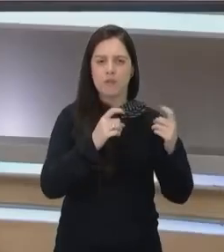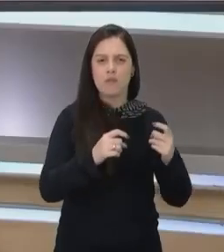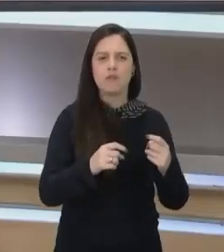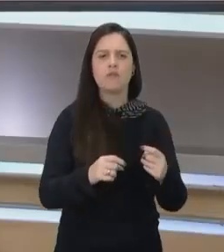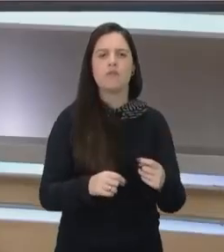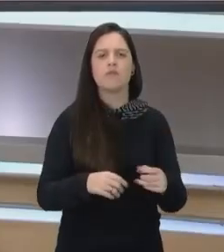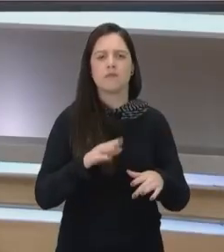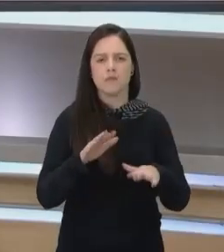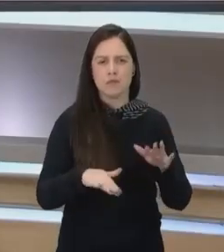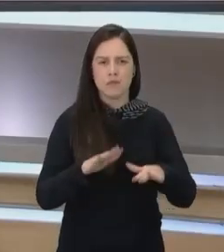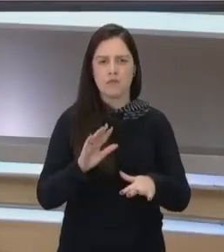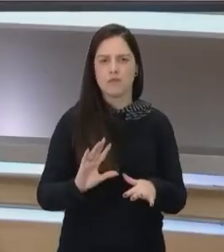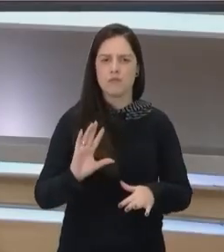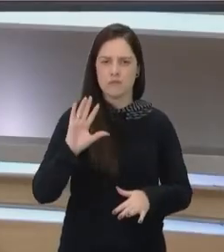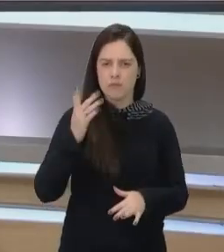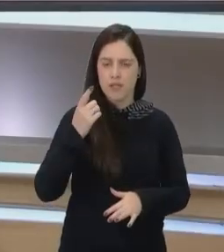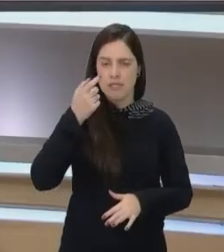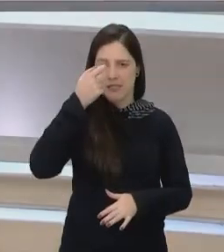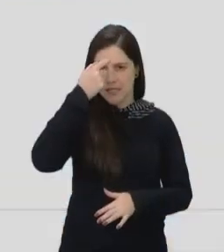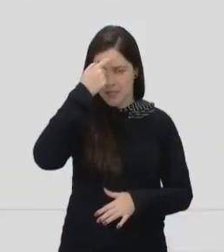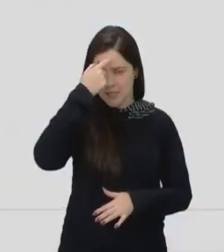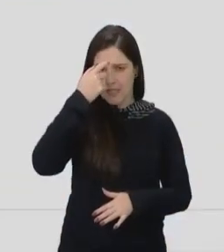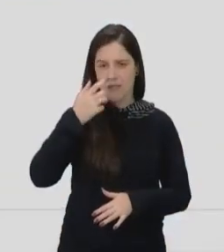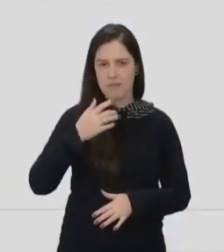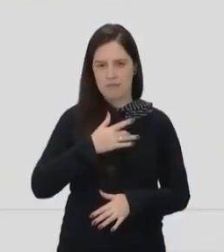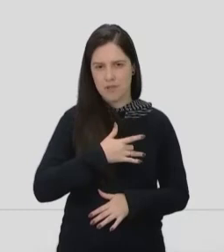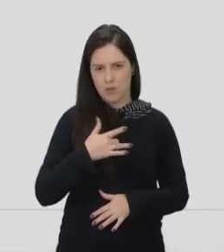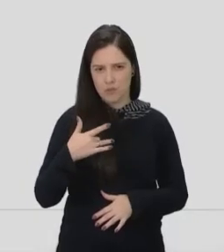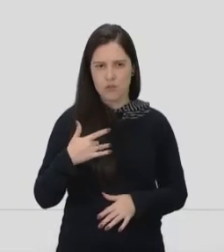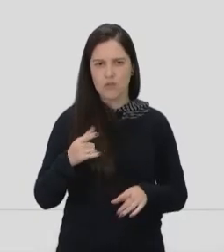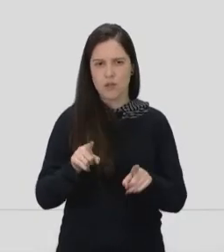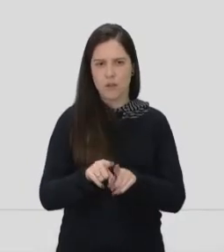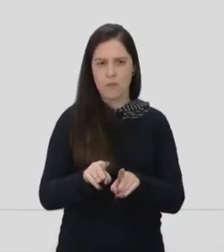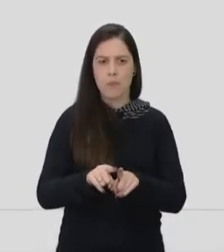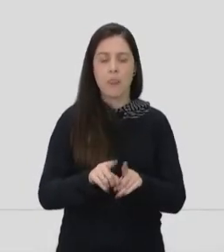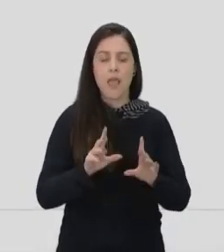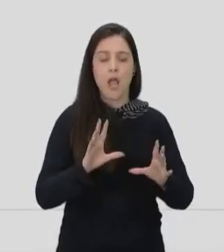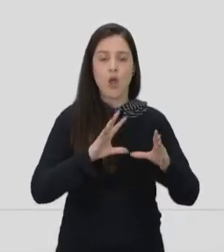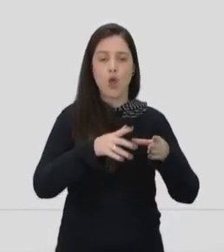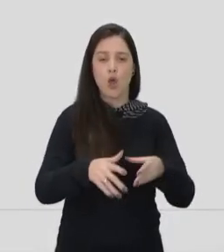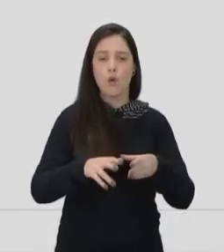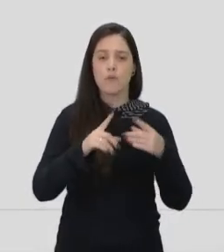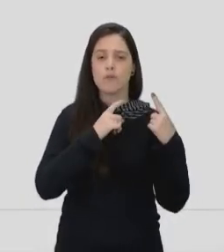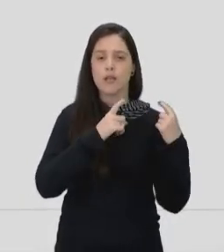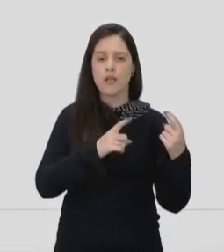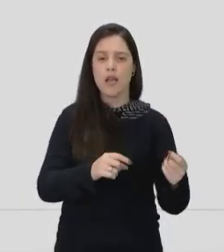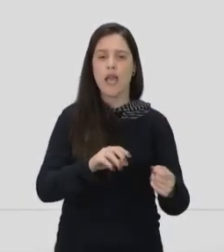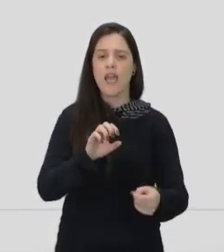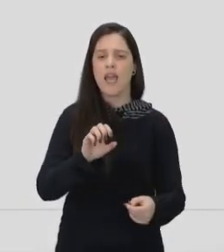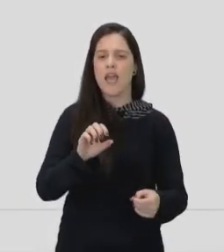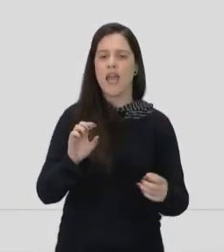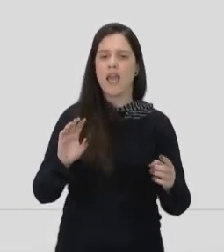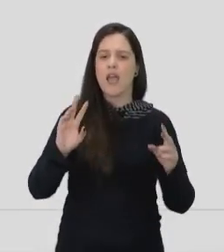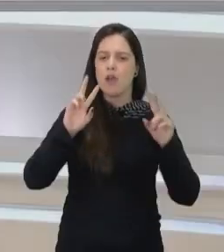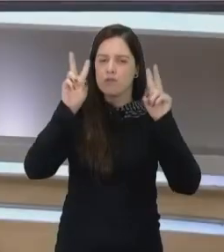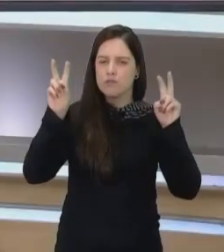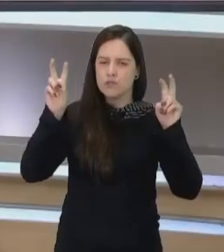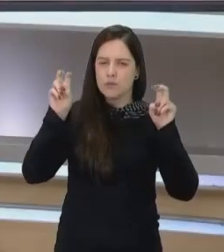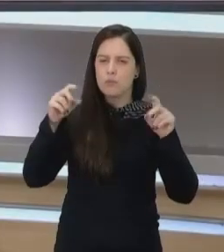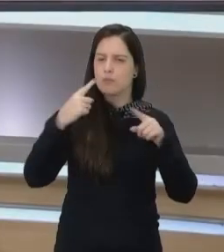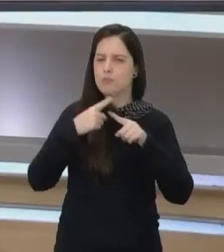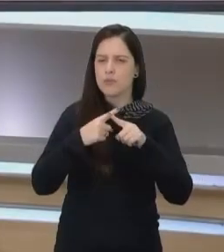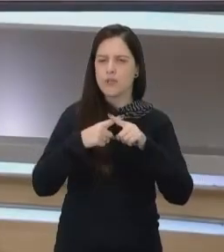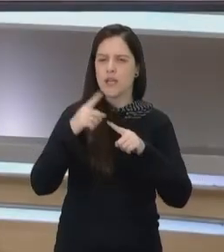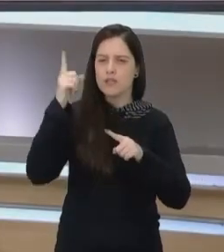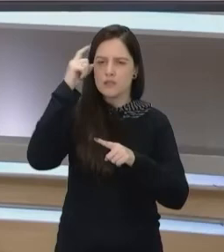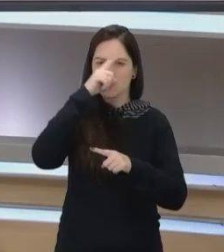seu impacto na saúde mental. E as complexidades da violência. Então, os estigmas dessa violência e por que que é tão difícil